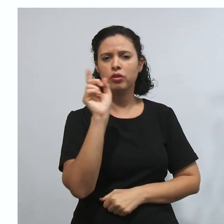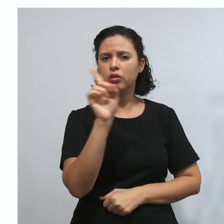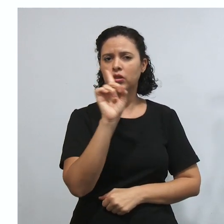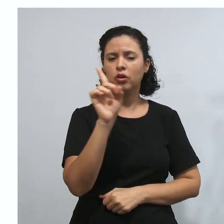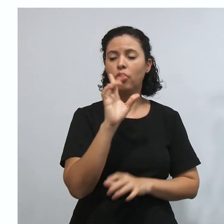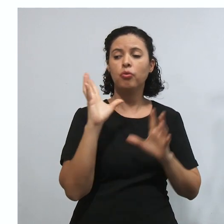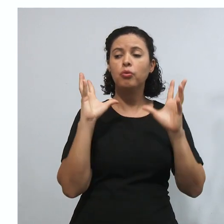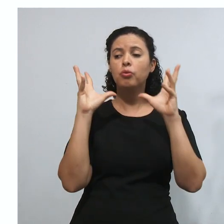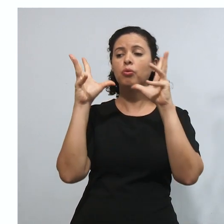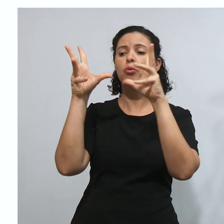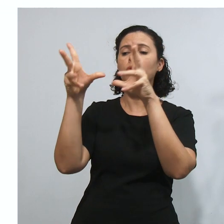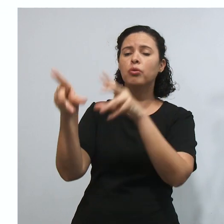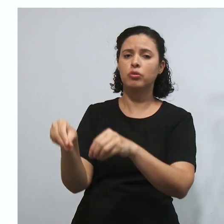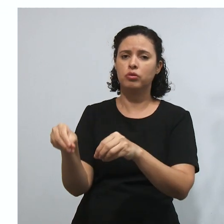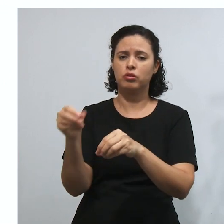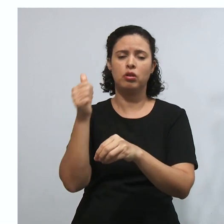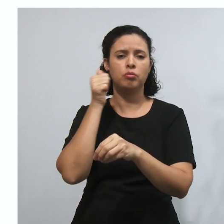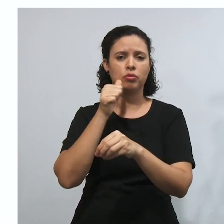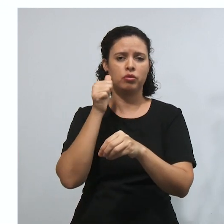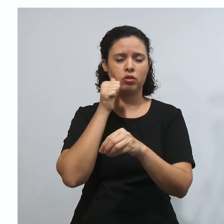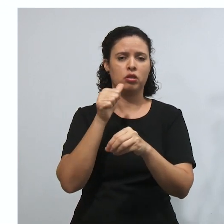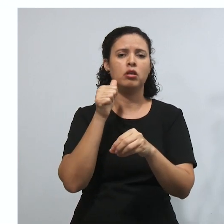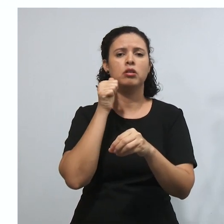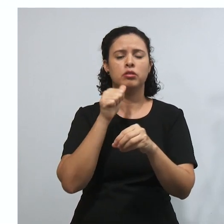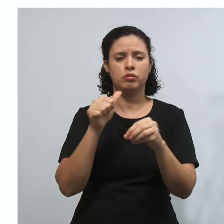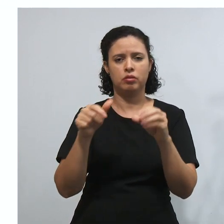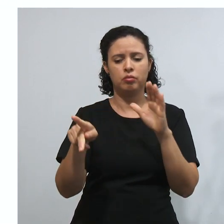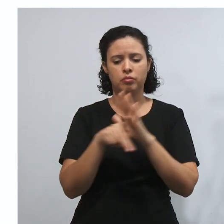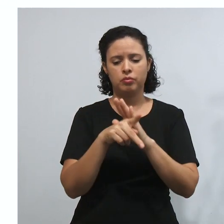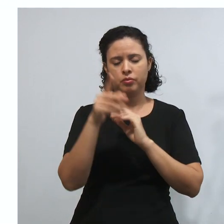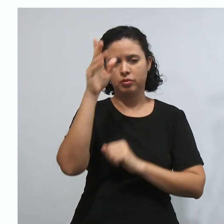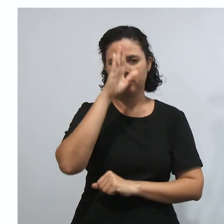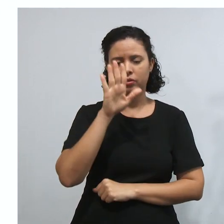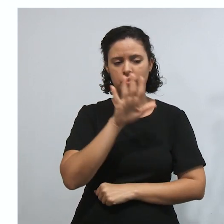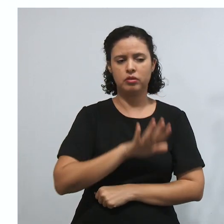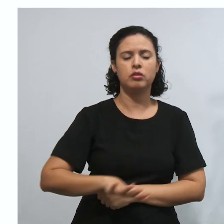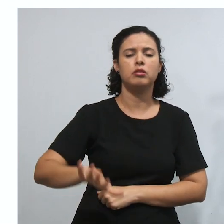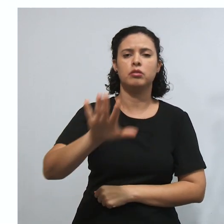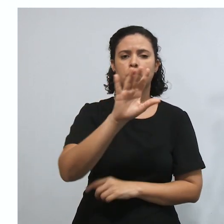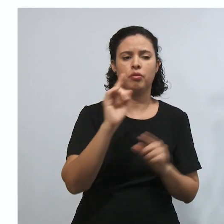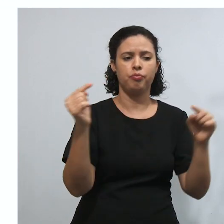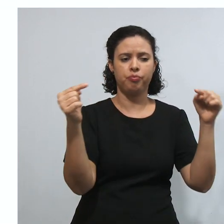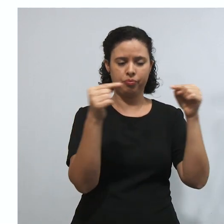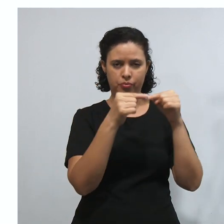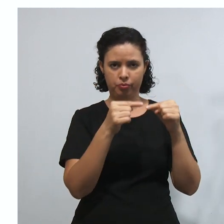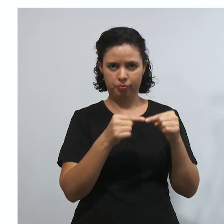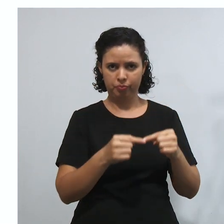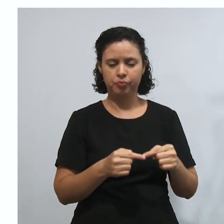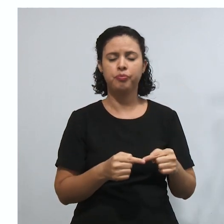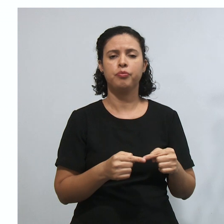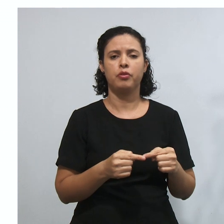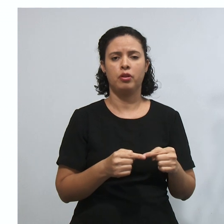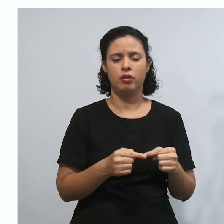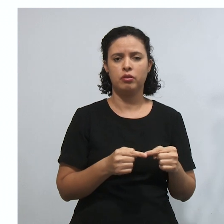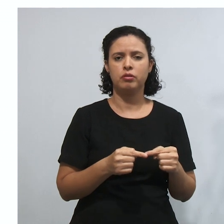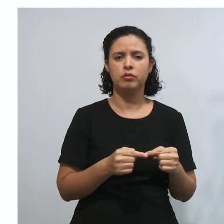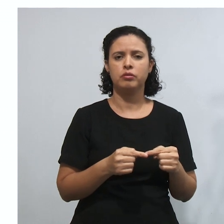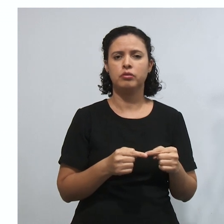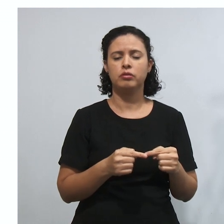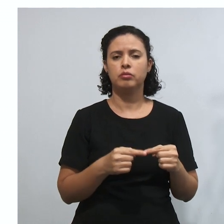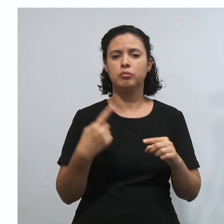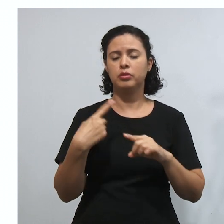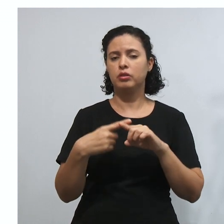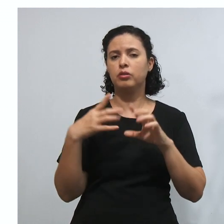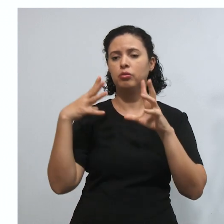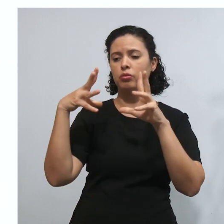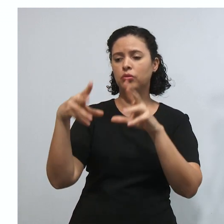alcançou a todas as mulheres brasileiras indistintamente, indistintamente, porque todas